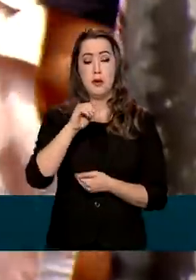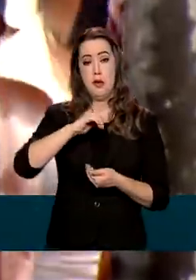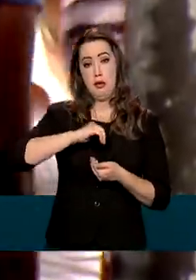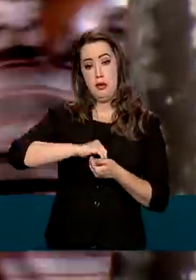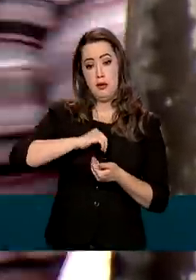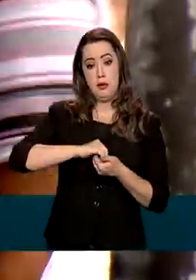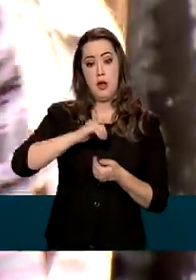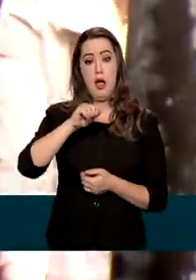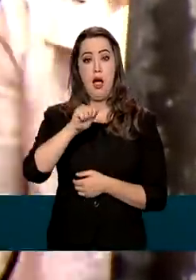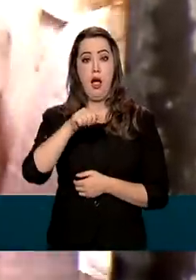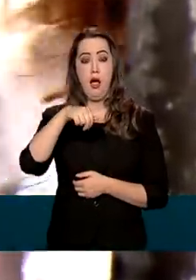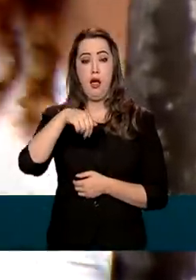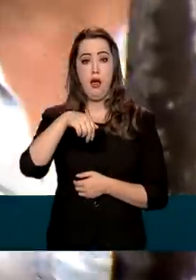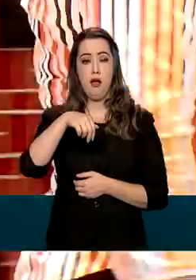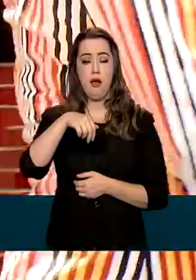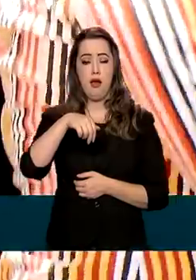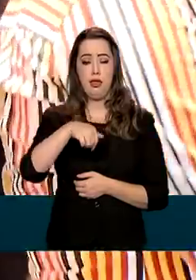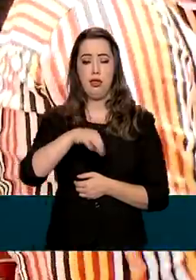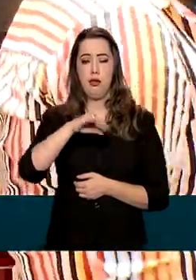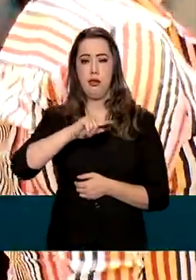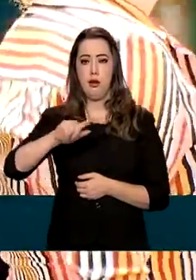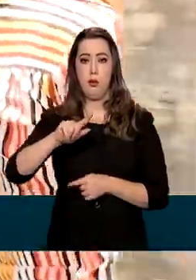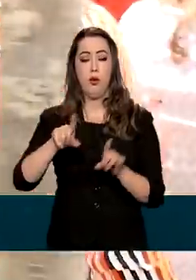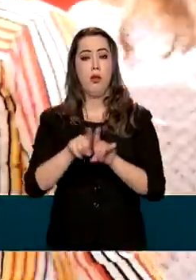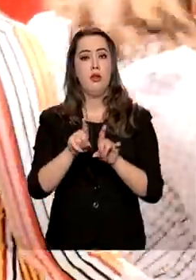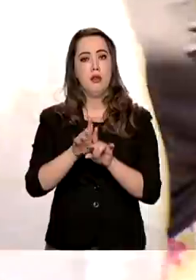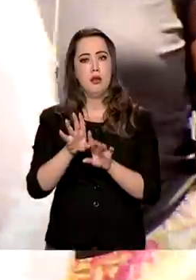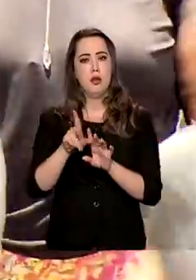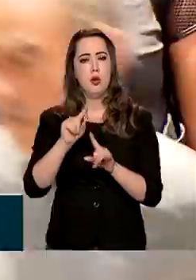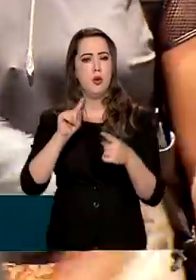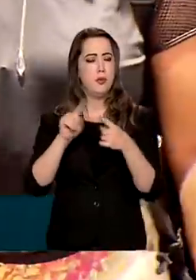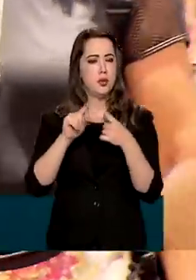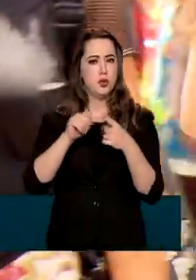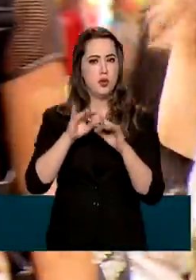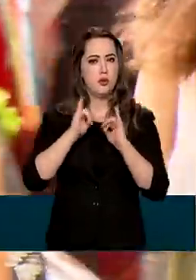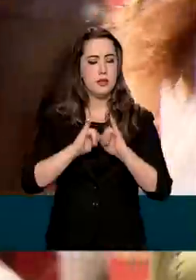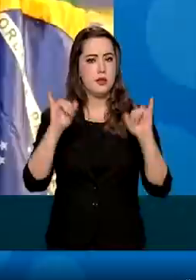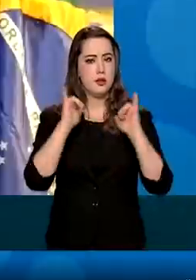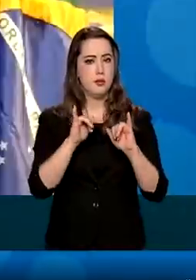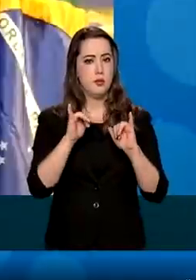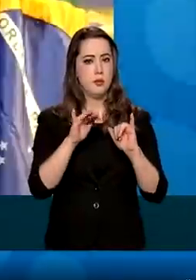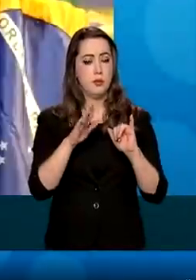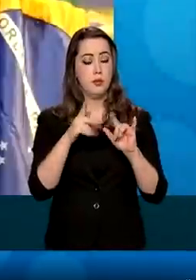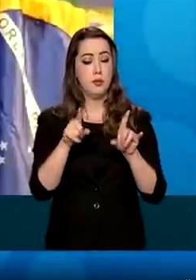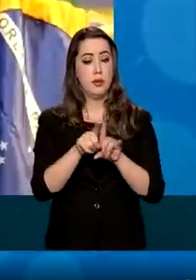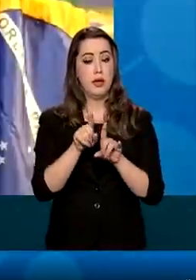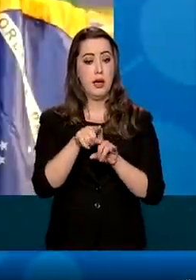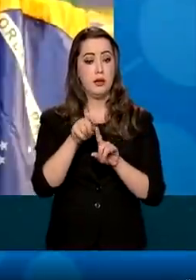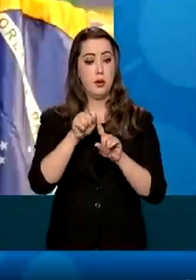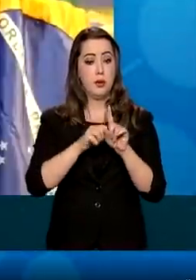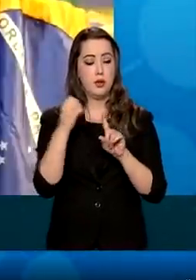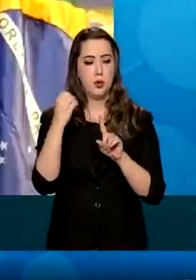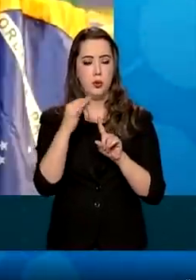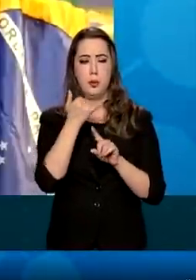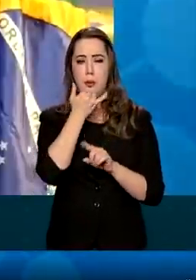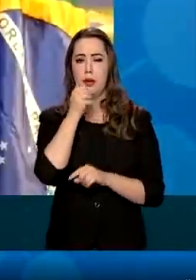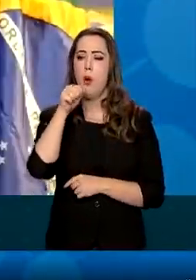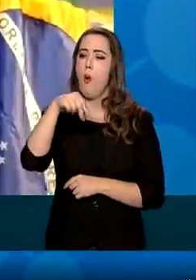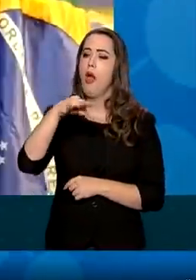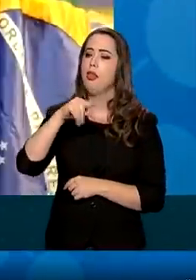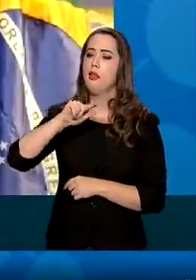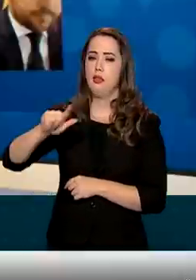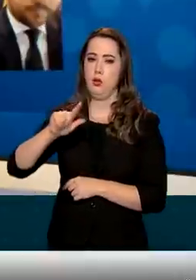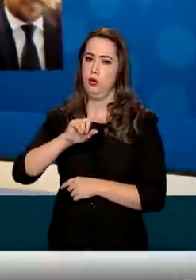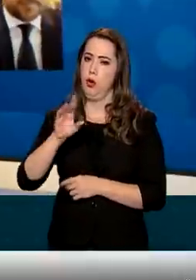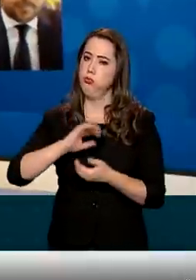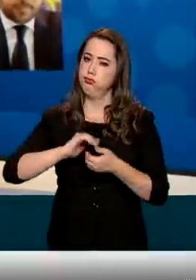Telecomunicações e a previsão do governo é que seja votado e publicado em outubro. O ministro das Comunicações, que participou de um